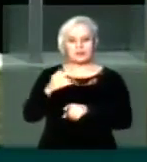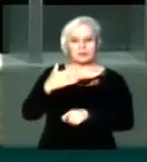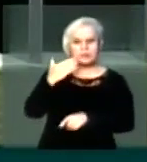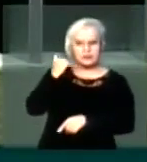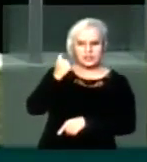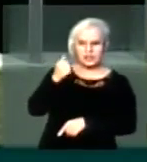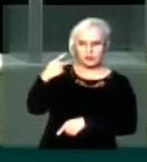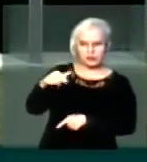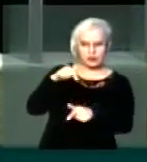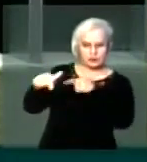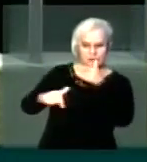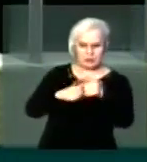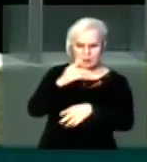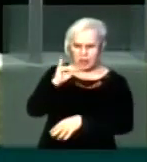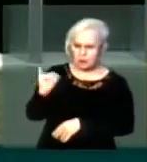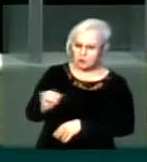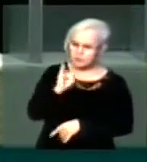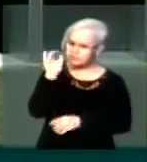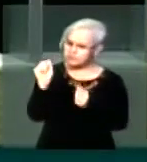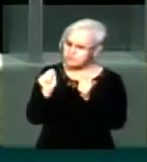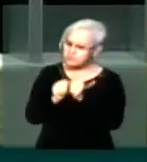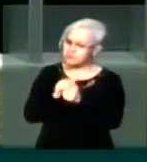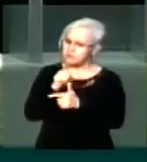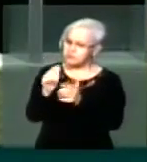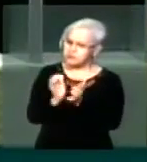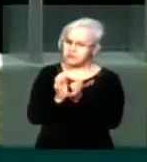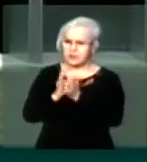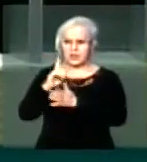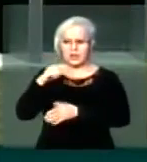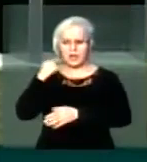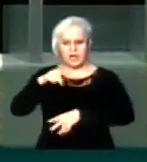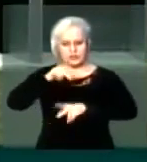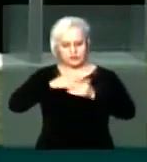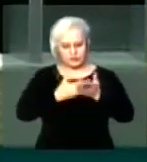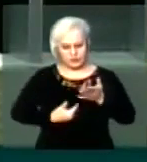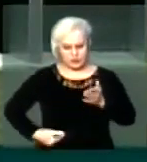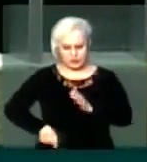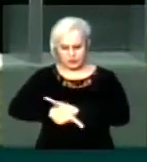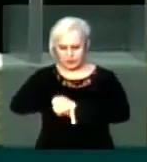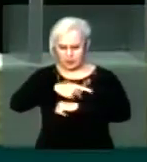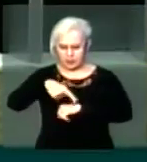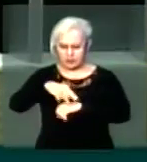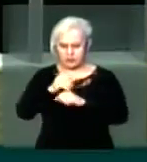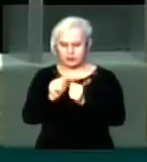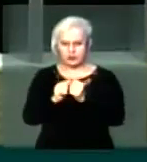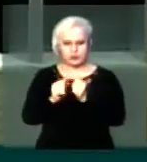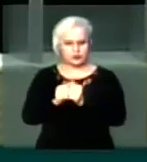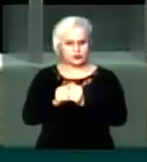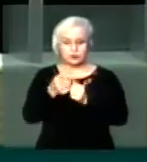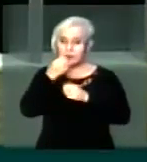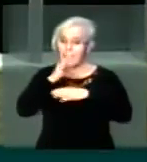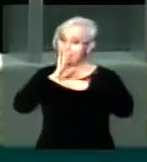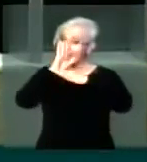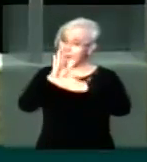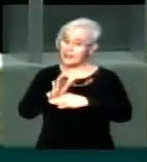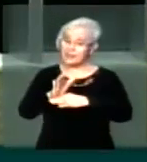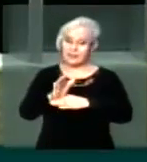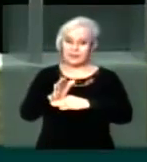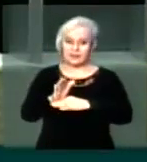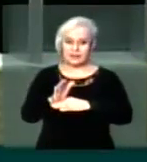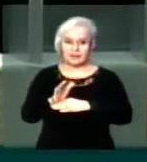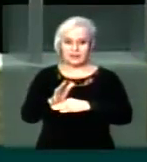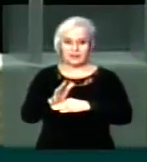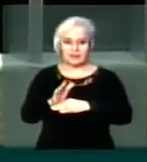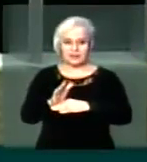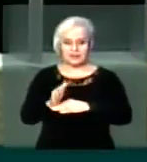Exª fez junto à advocacia pública desse país, aos advogados desse país, ao bem que fez para o